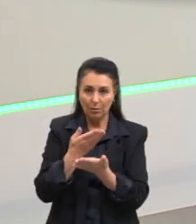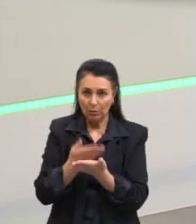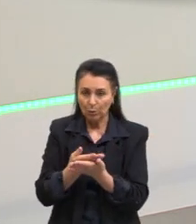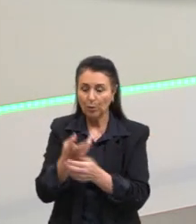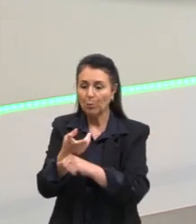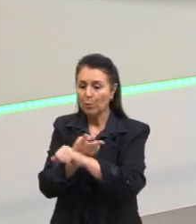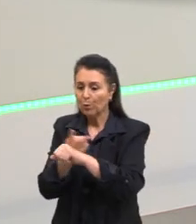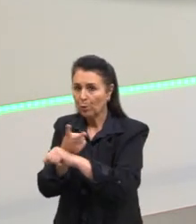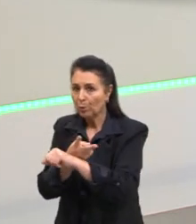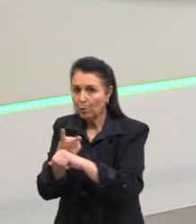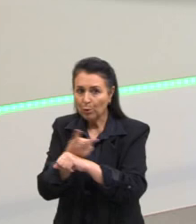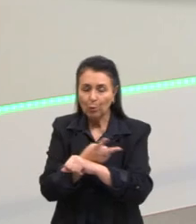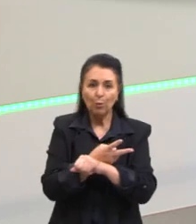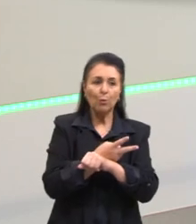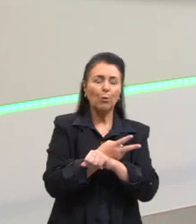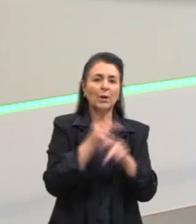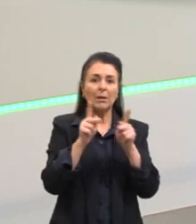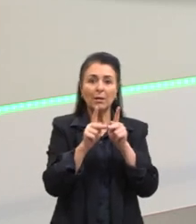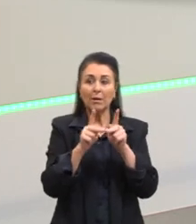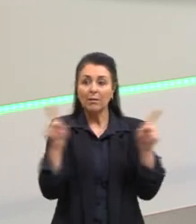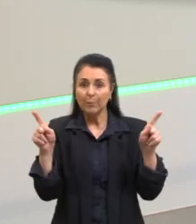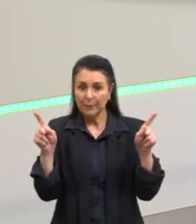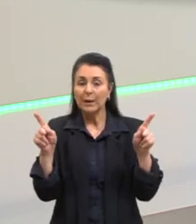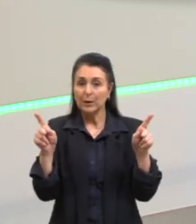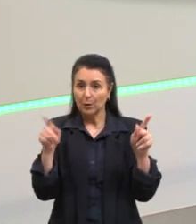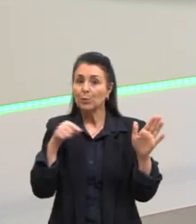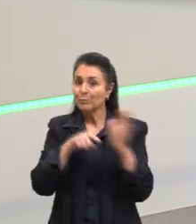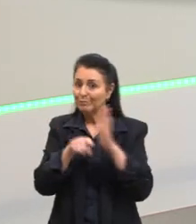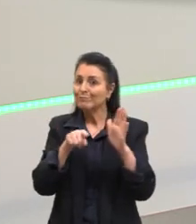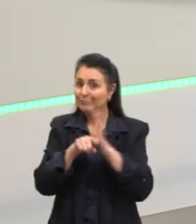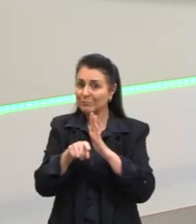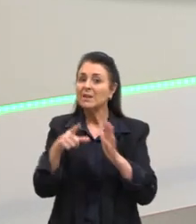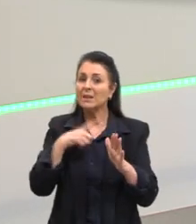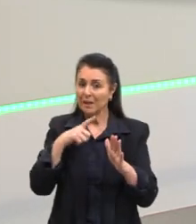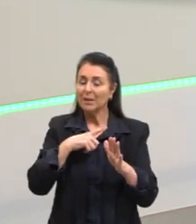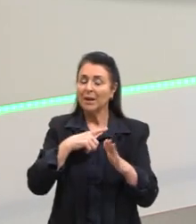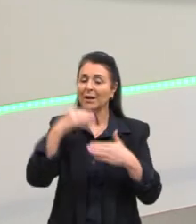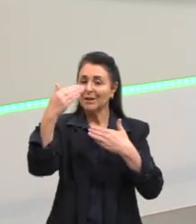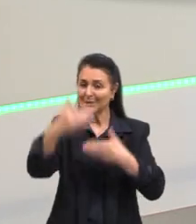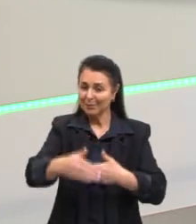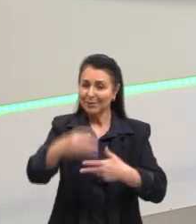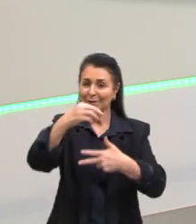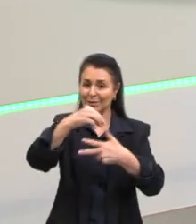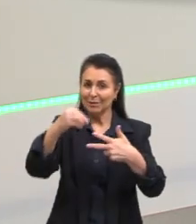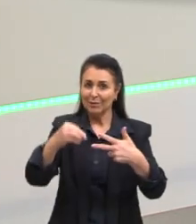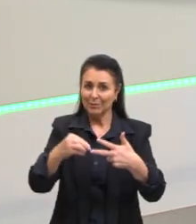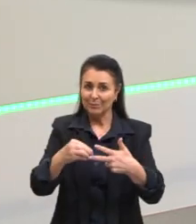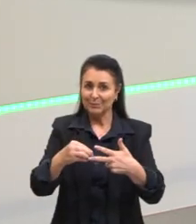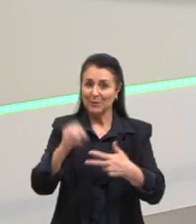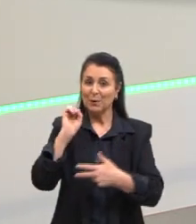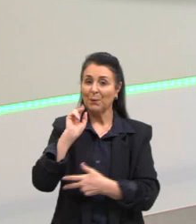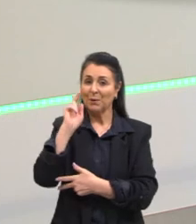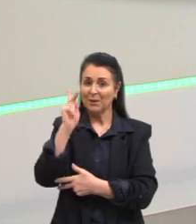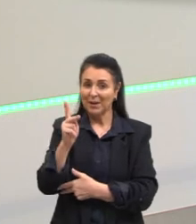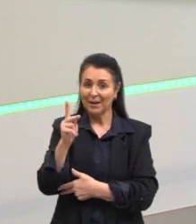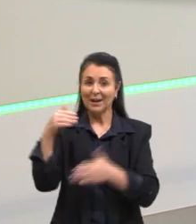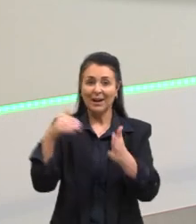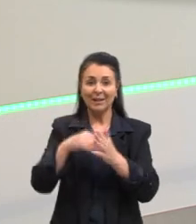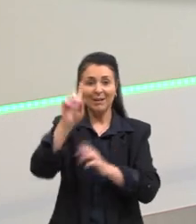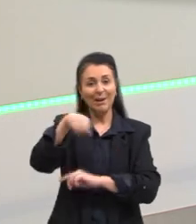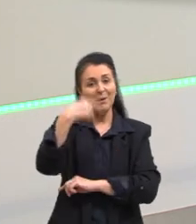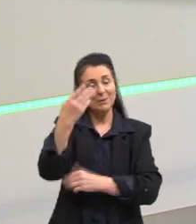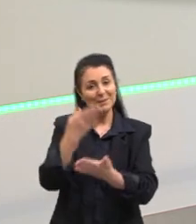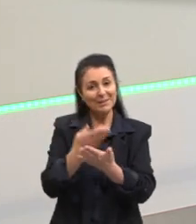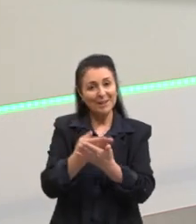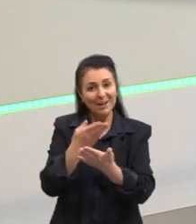busquem questões dessa época, porque costuma aparecer lá no Enem. Certo, gente? Então, até a nossa próxima